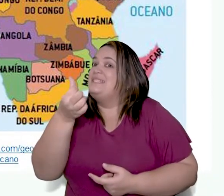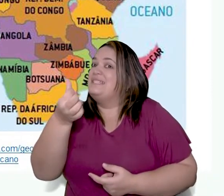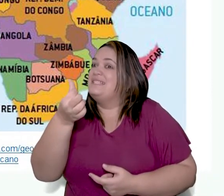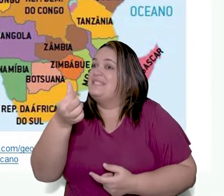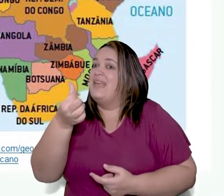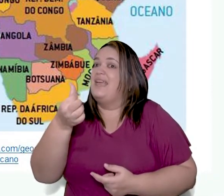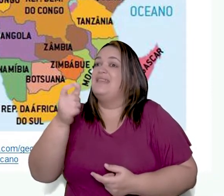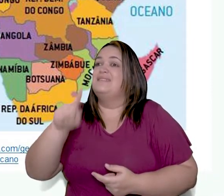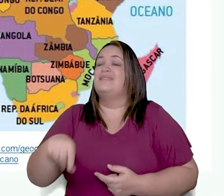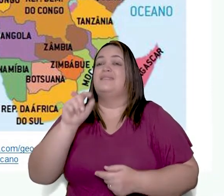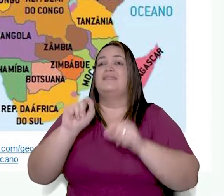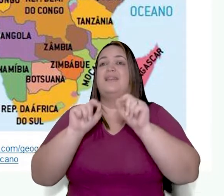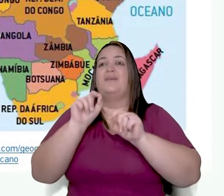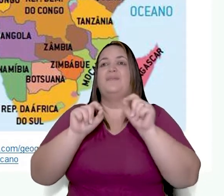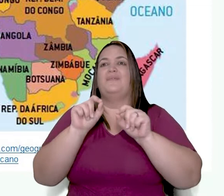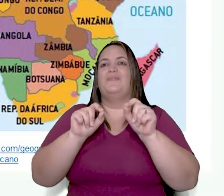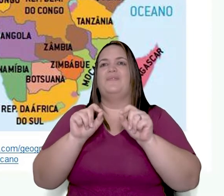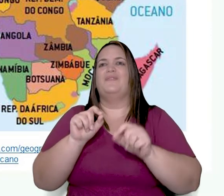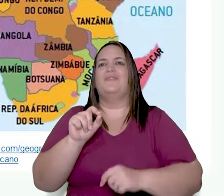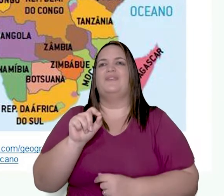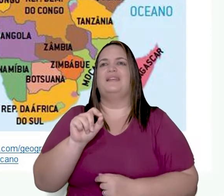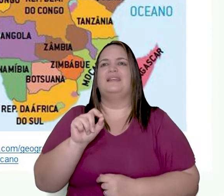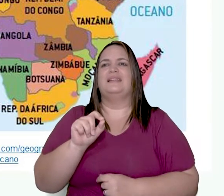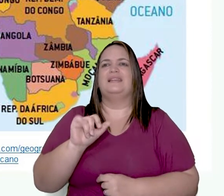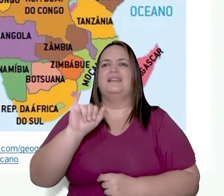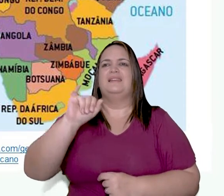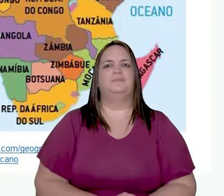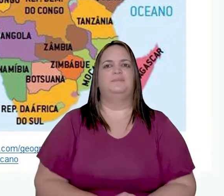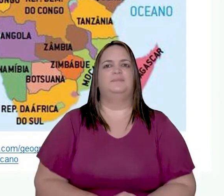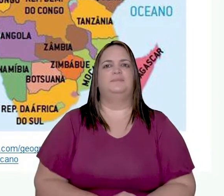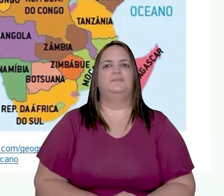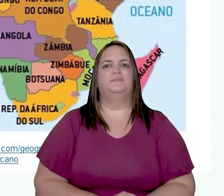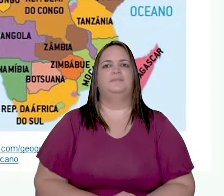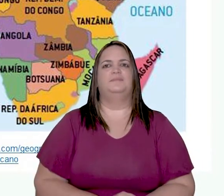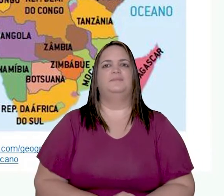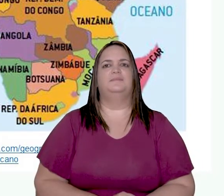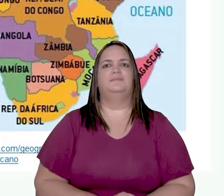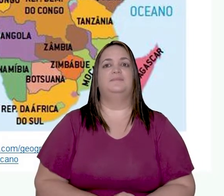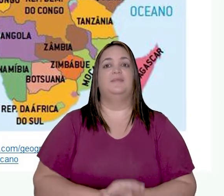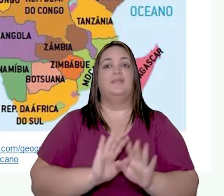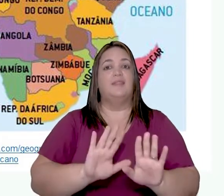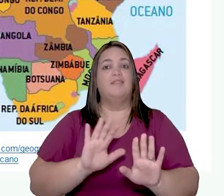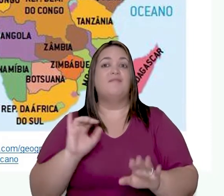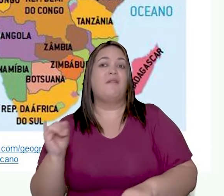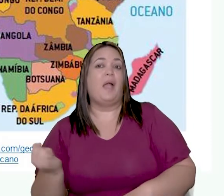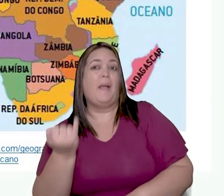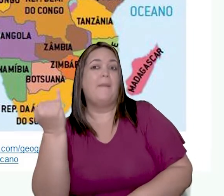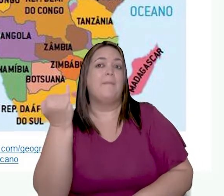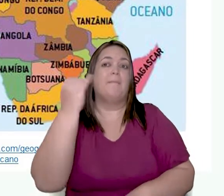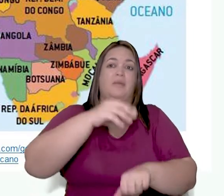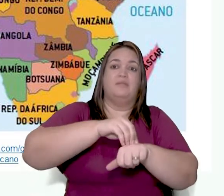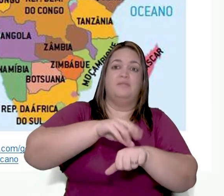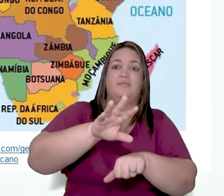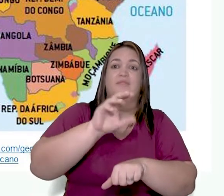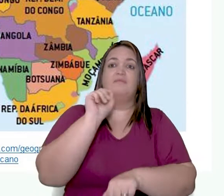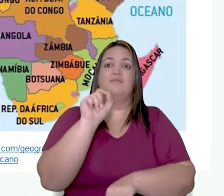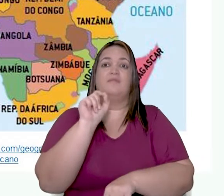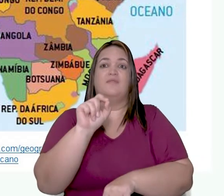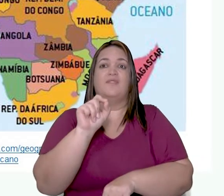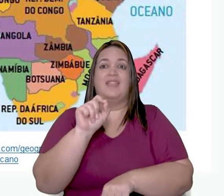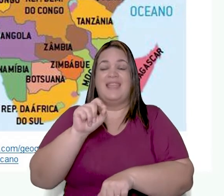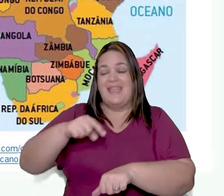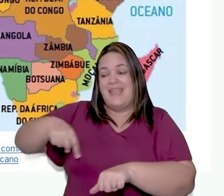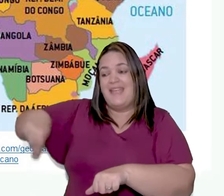e 49 estão na parte continental. Vale salientar que muitas dessas ilhas